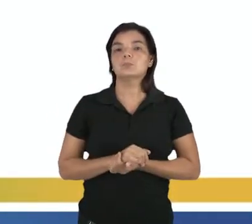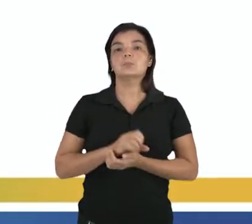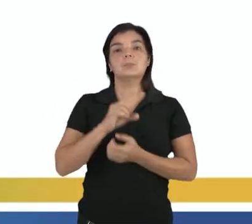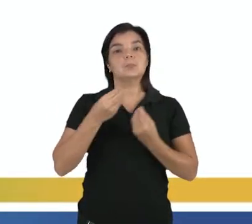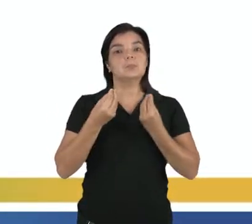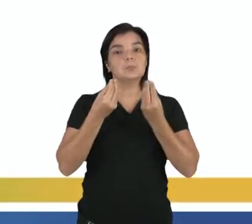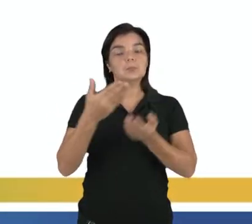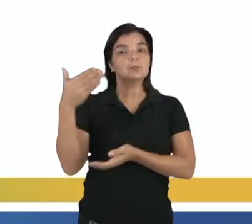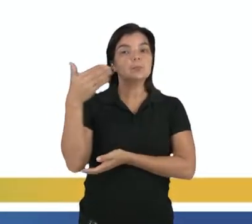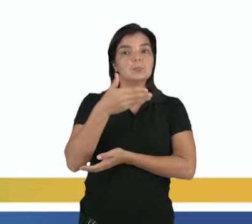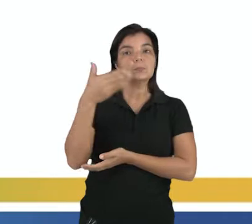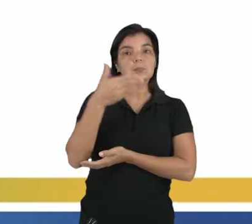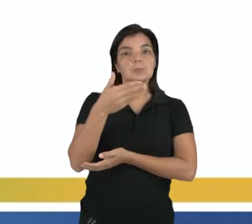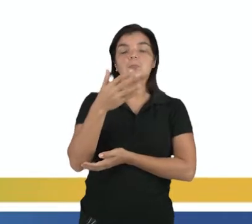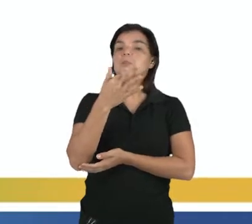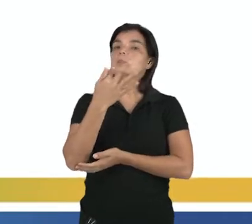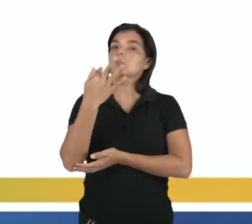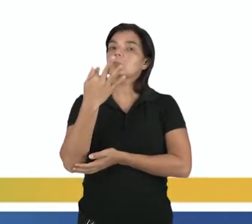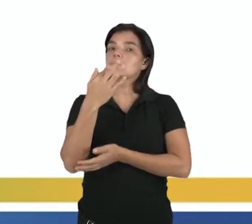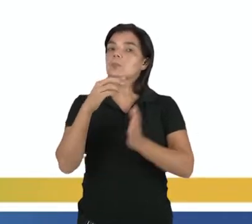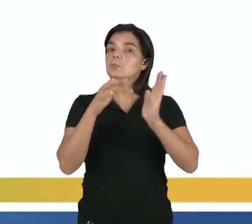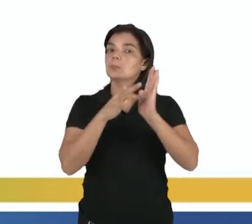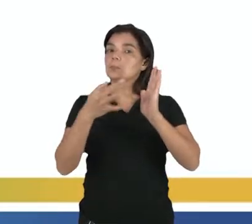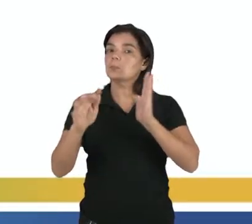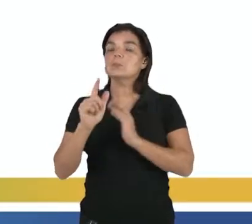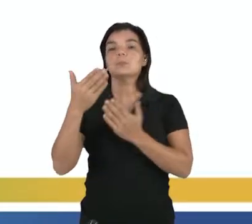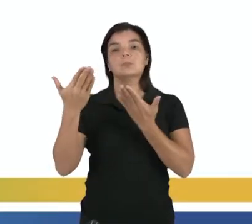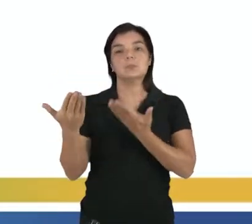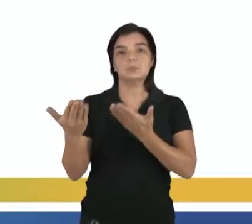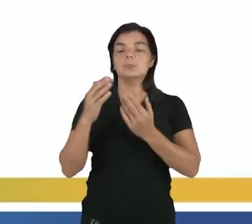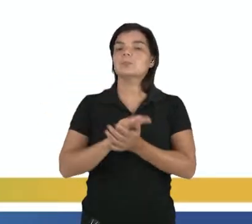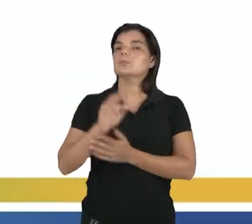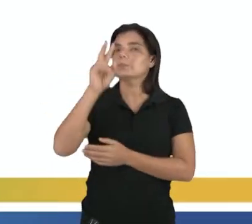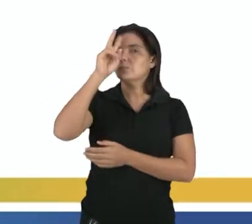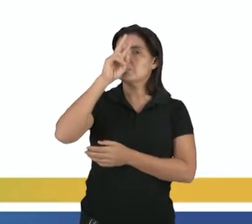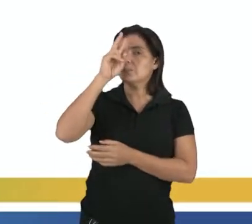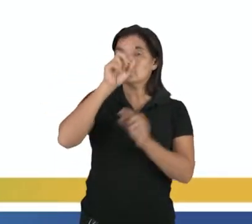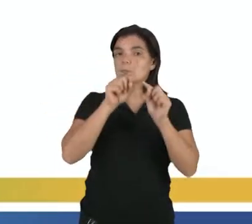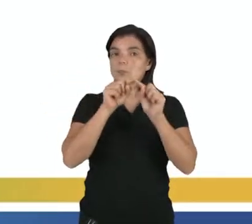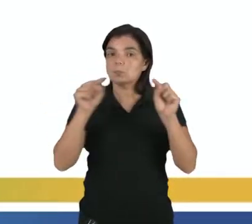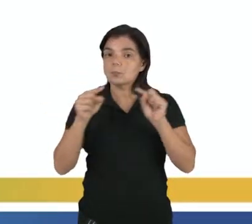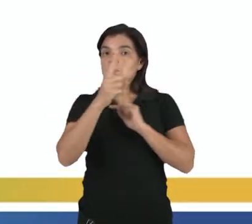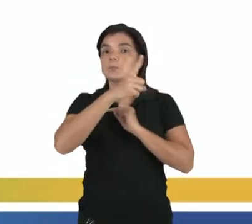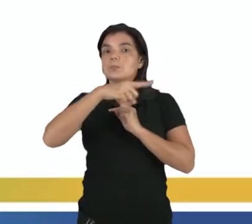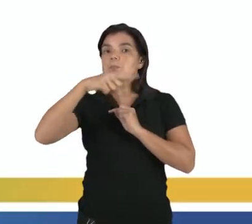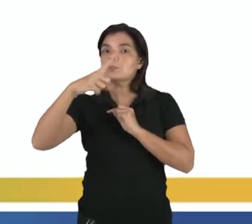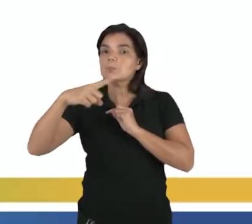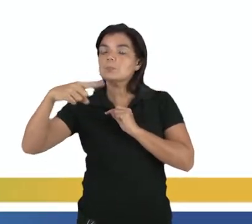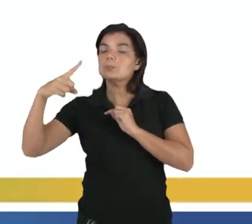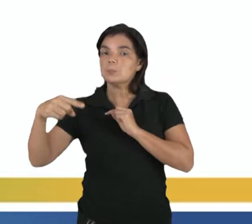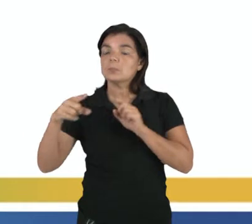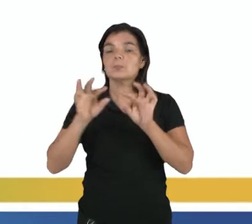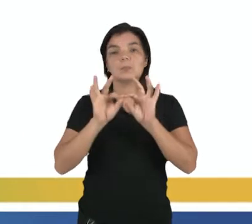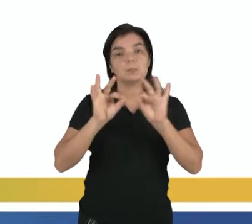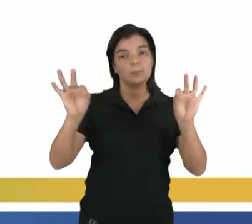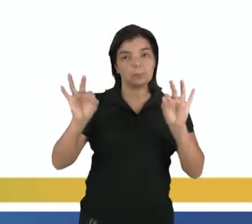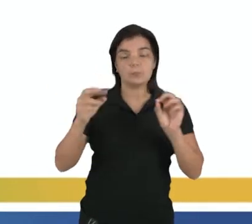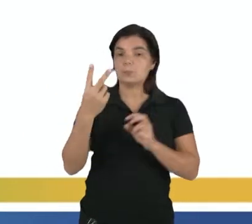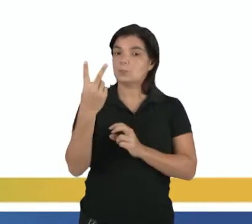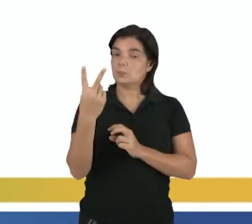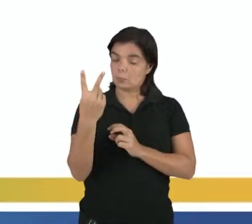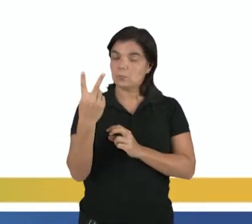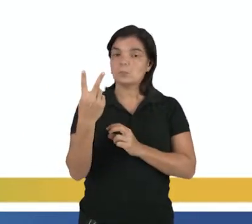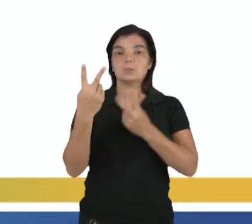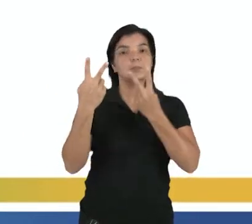frequência, você usa essa expressão. Então, lembrando que o comprimento de onda, né, é a distância entre dois